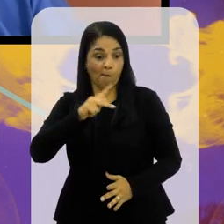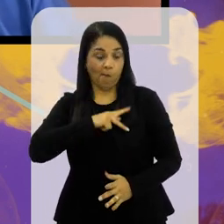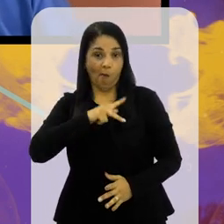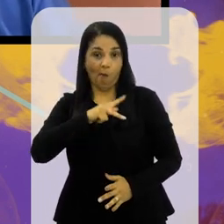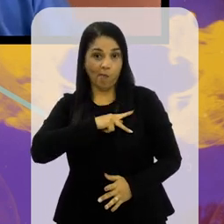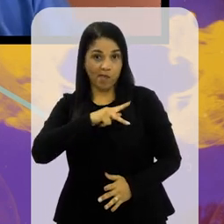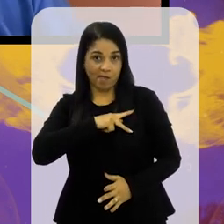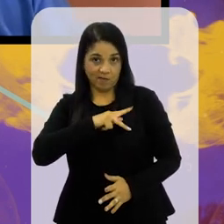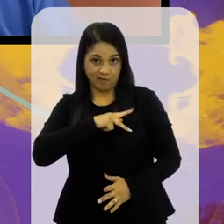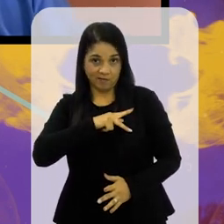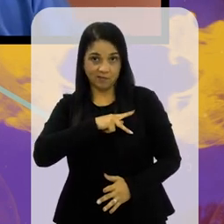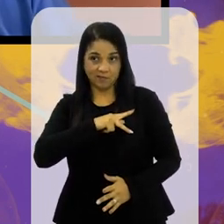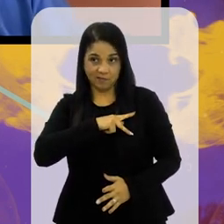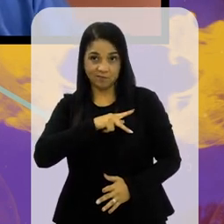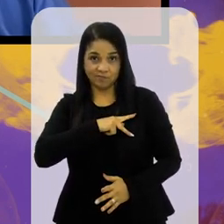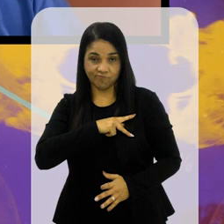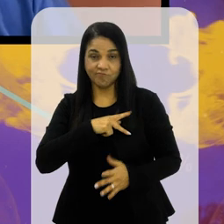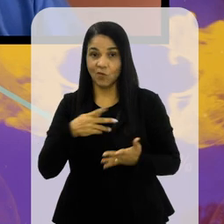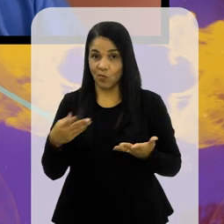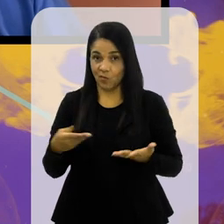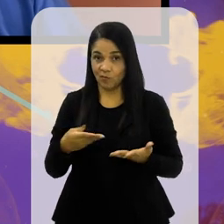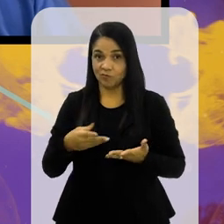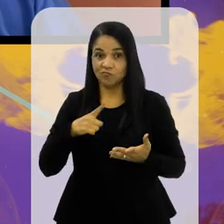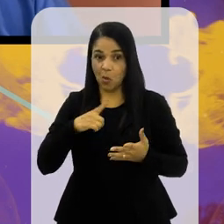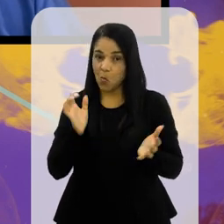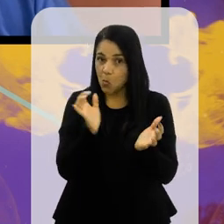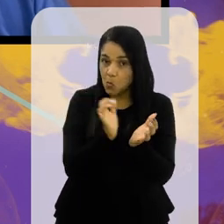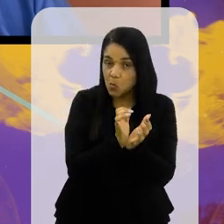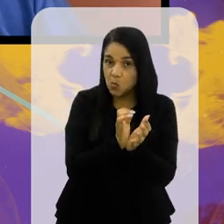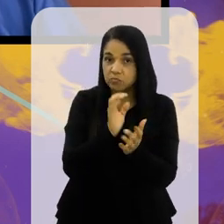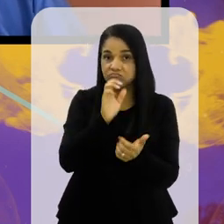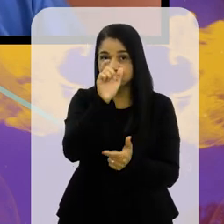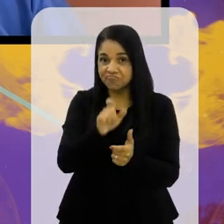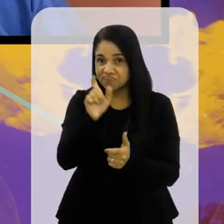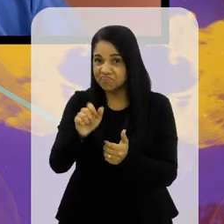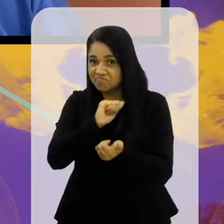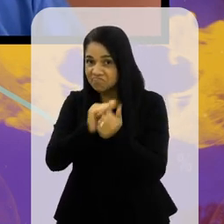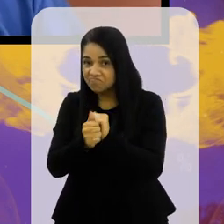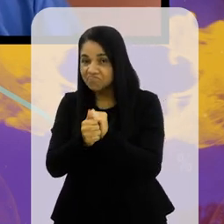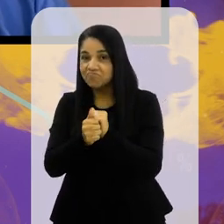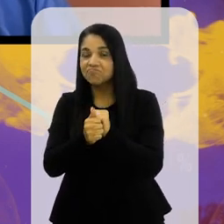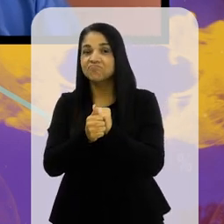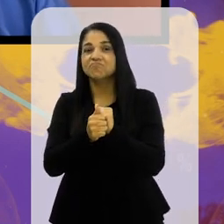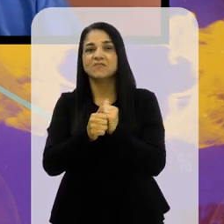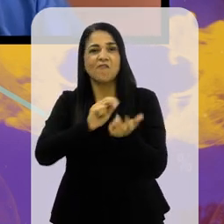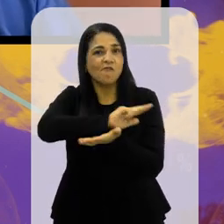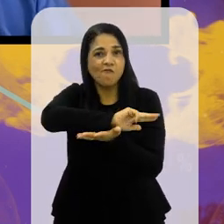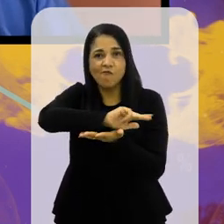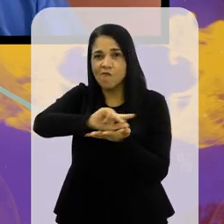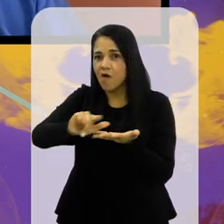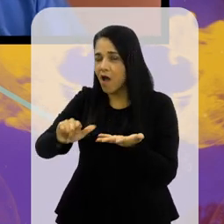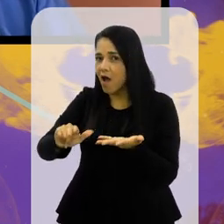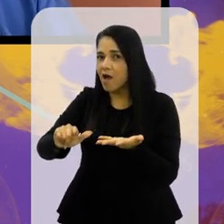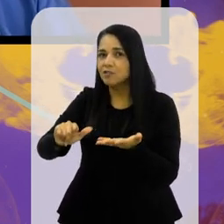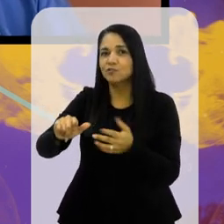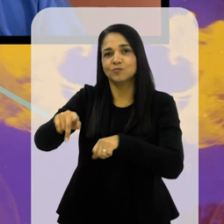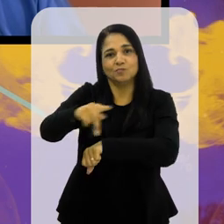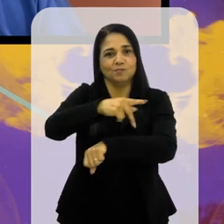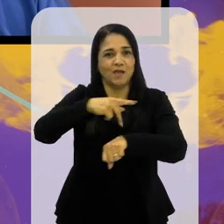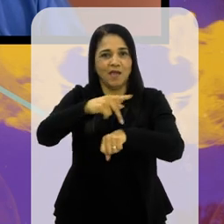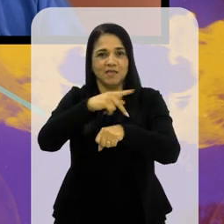você vai lá para o Palmeiras, que é outro elenco fantástico, e tem jogadores de vários